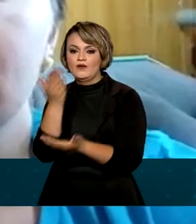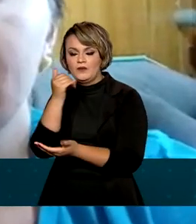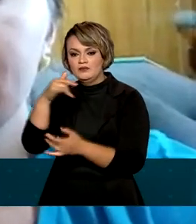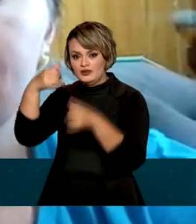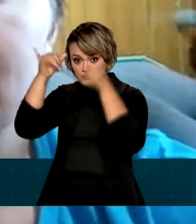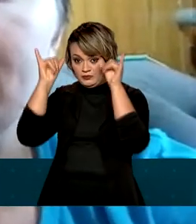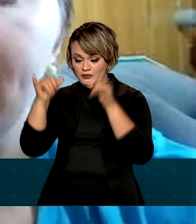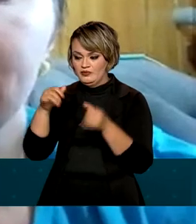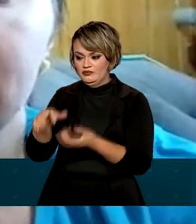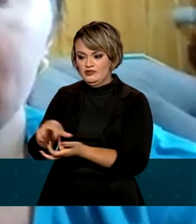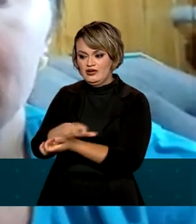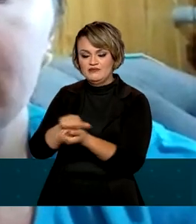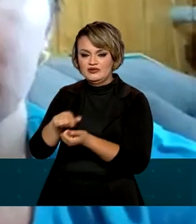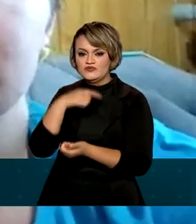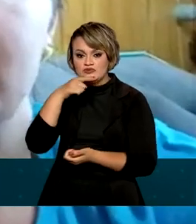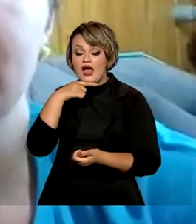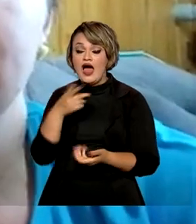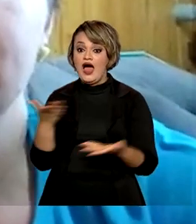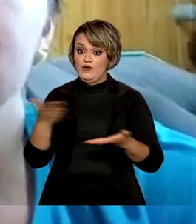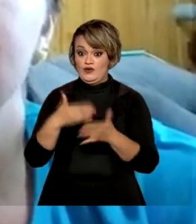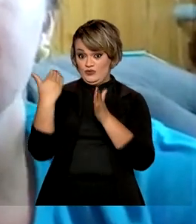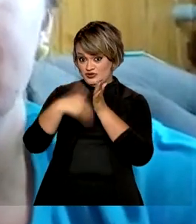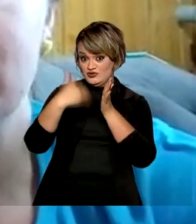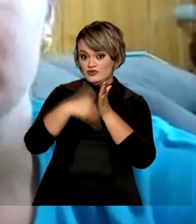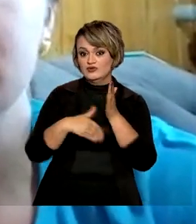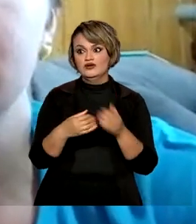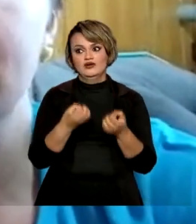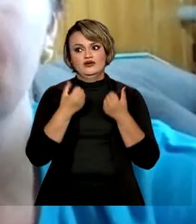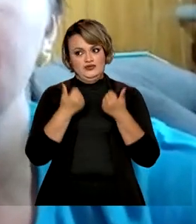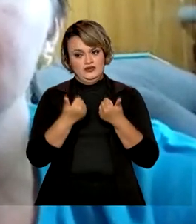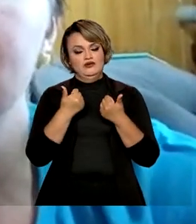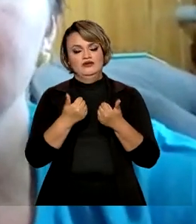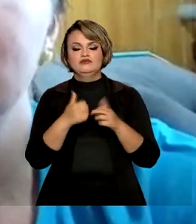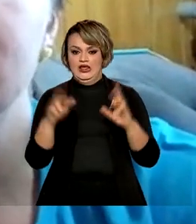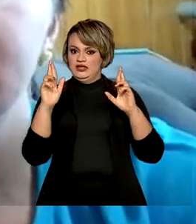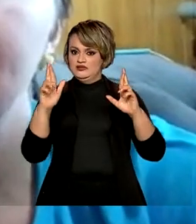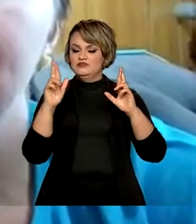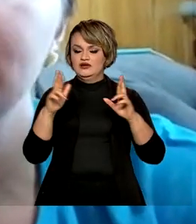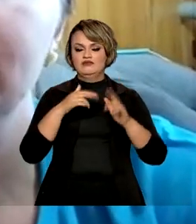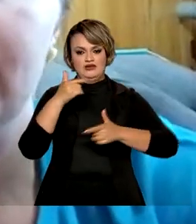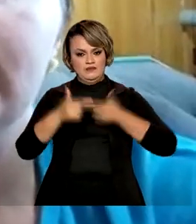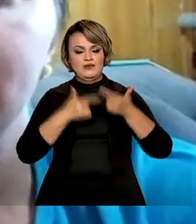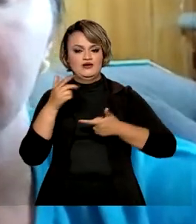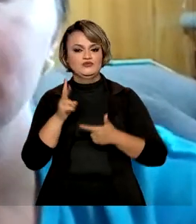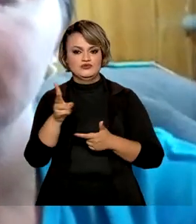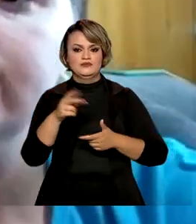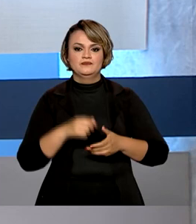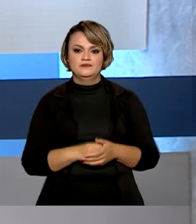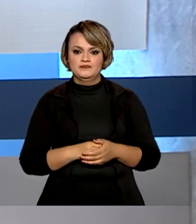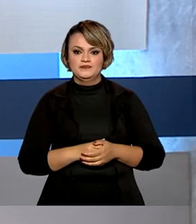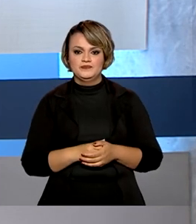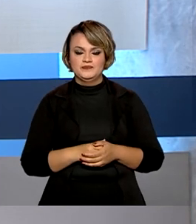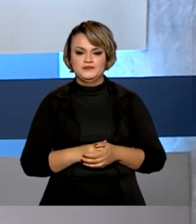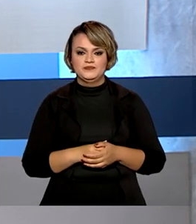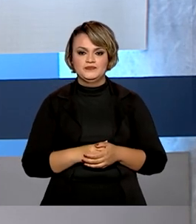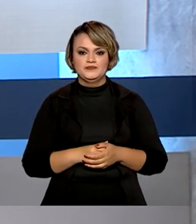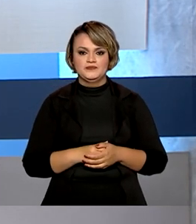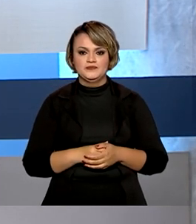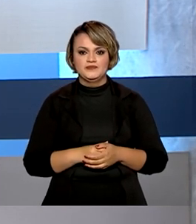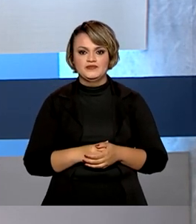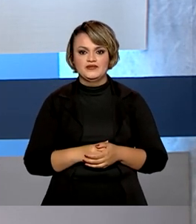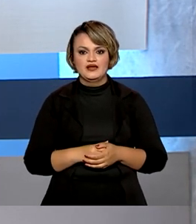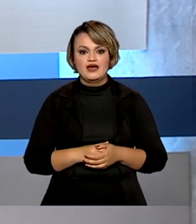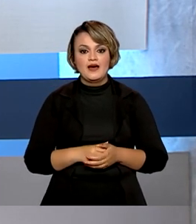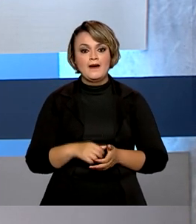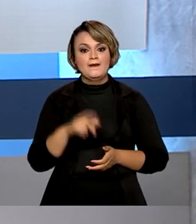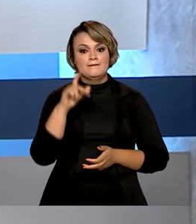agora com esse abate a gente consegue não desanimar, continuar na nossa atividade, que é o leite. A